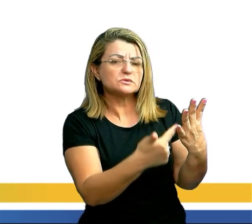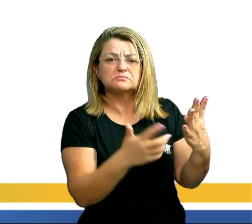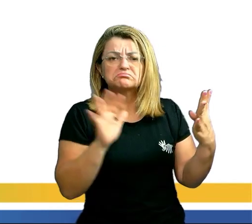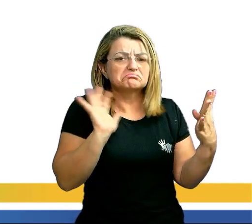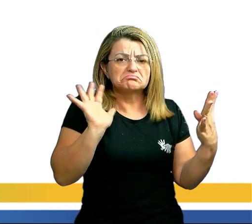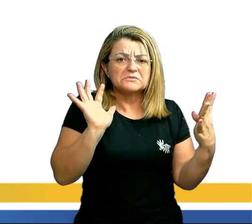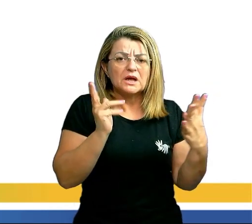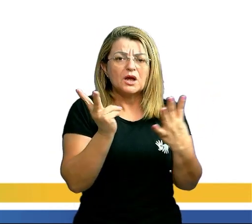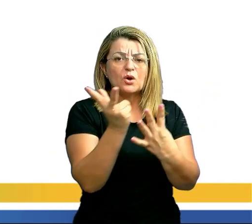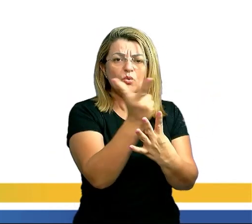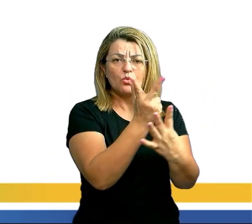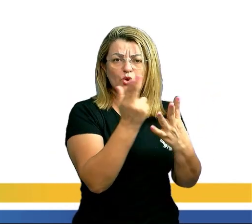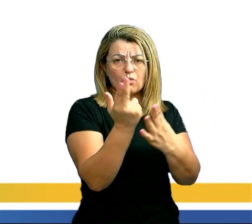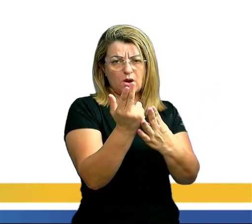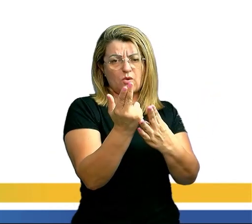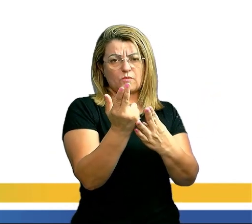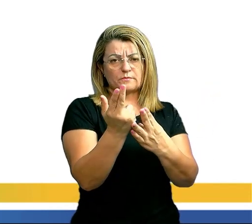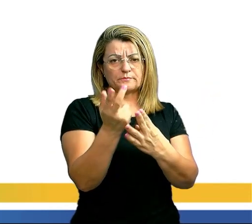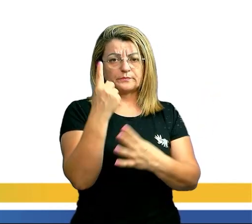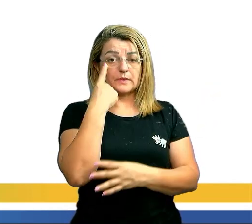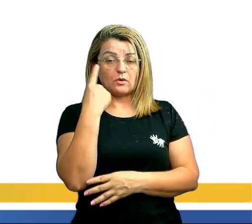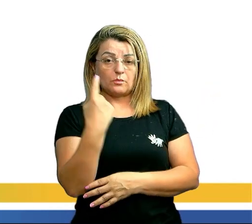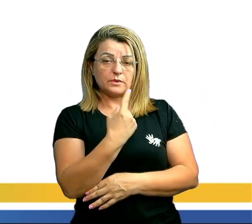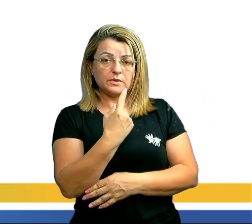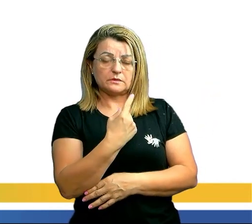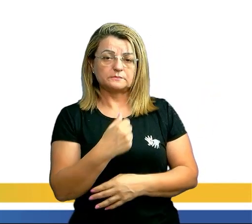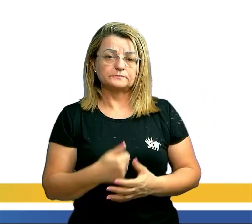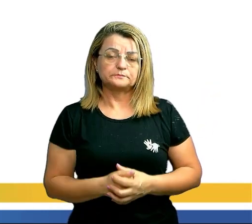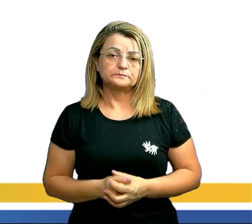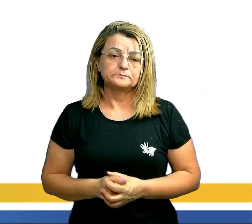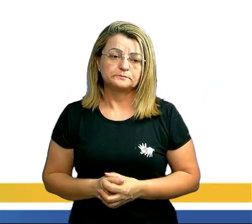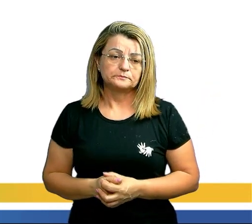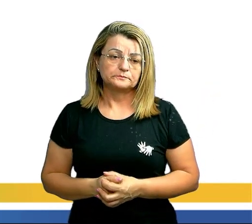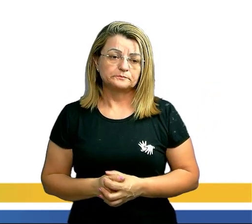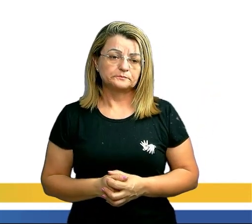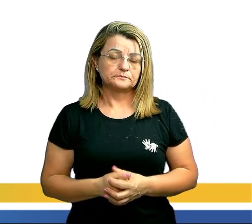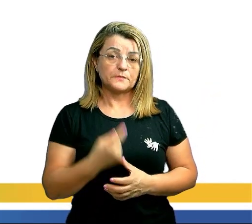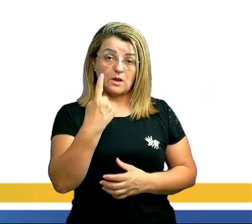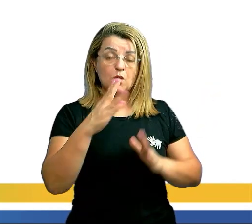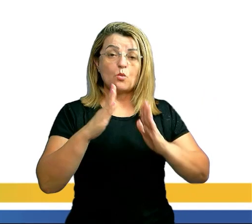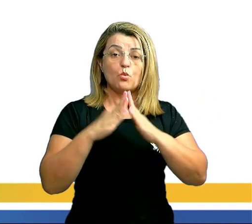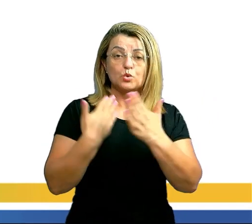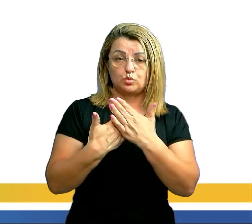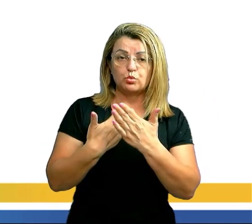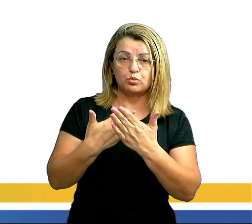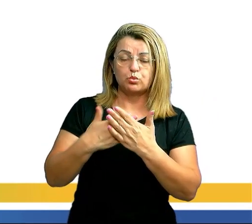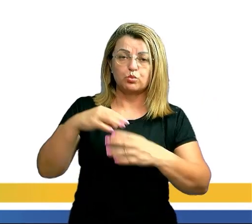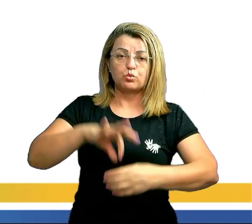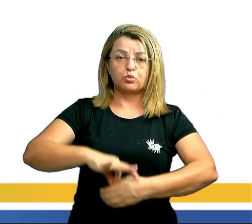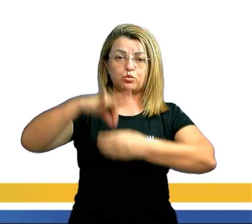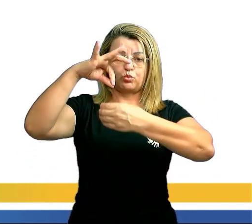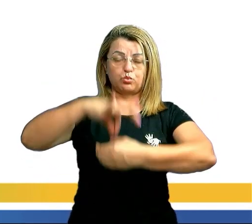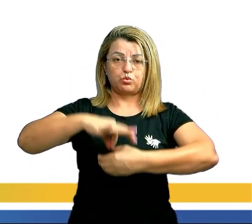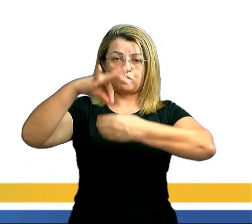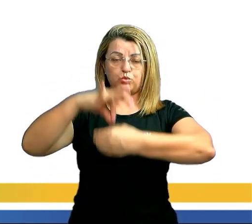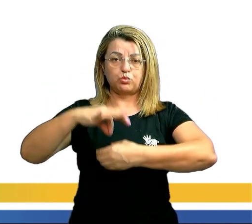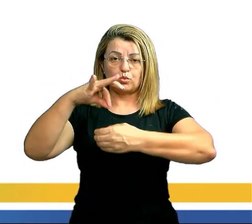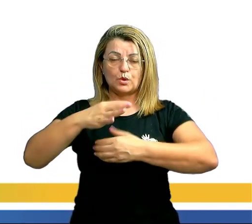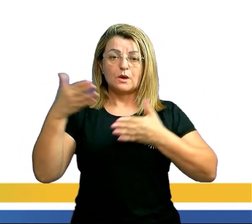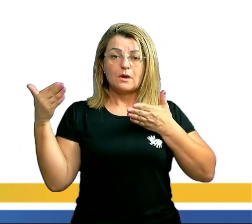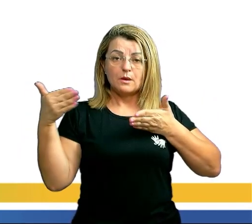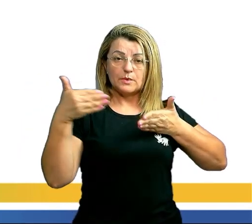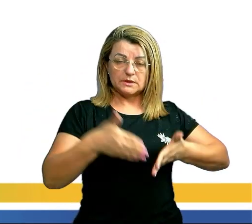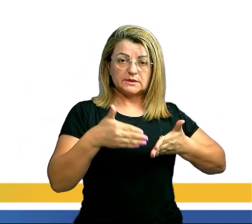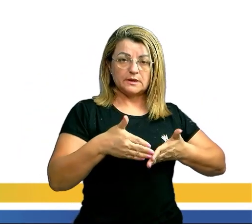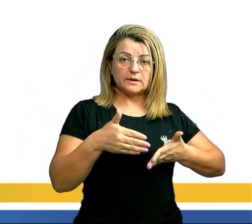mais rápido, correto? Bora ver esse primeiro exemplo? Tá? Uma escola fará um sorteio de três ingressos, um para cada aluno,